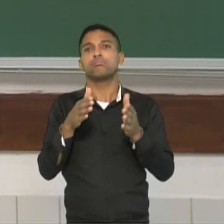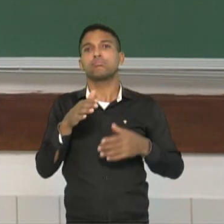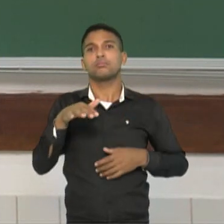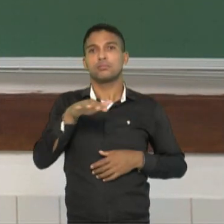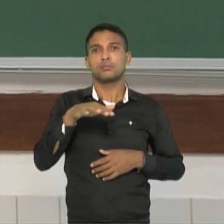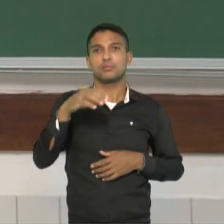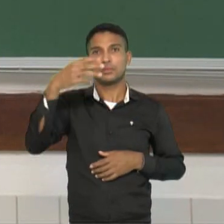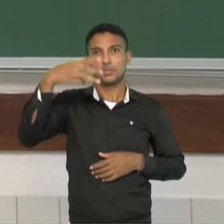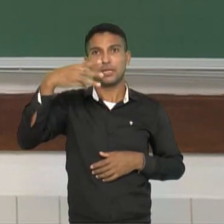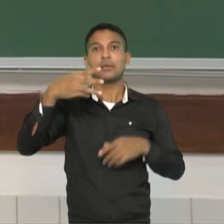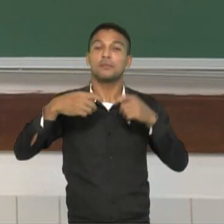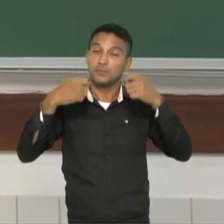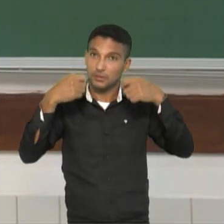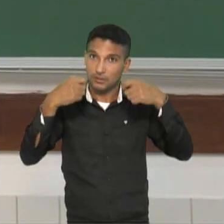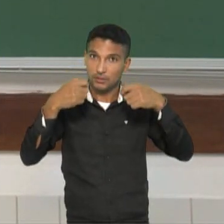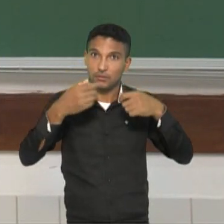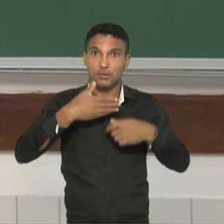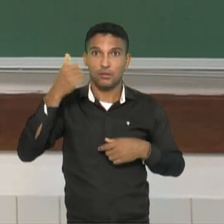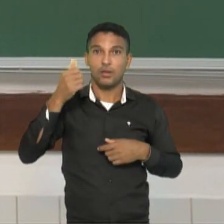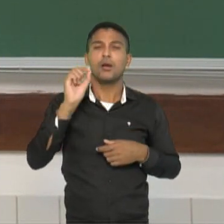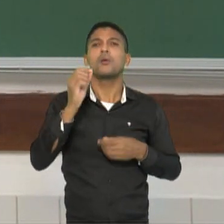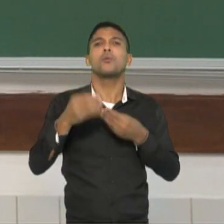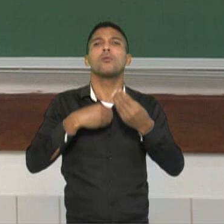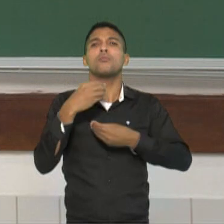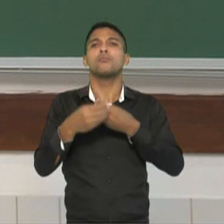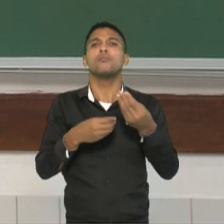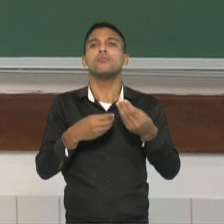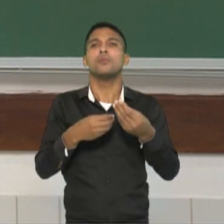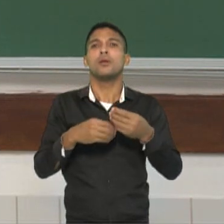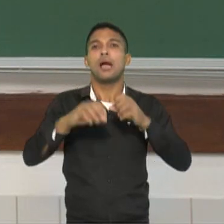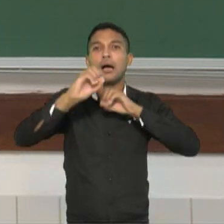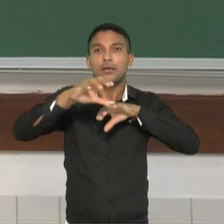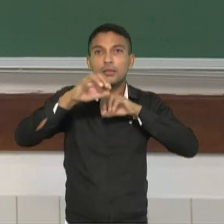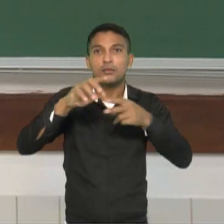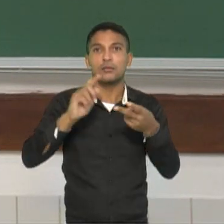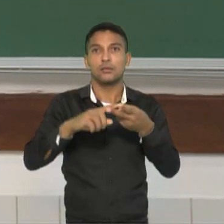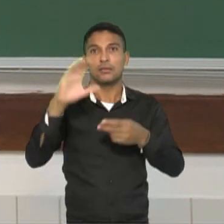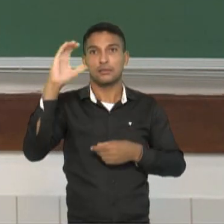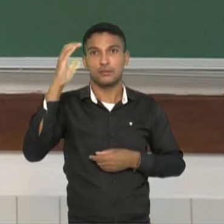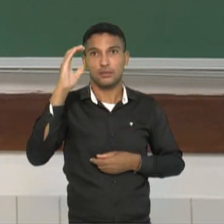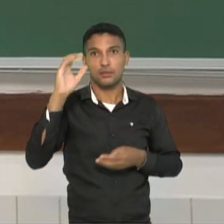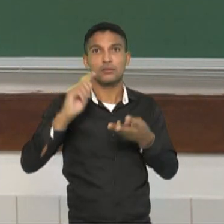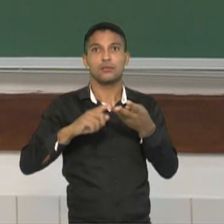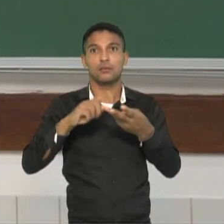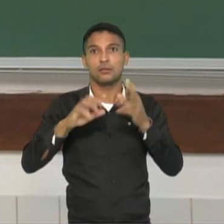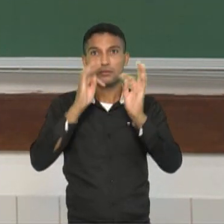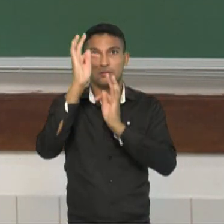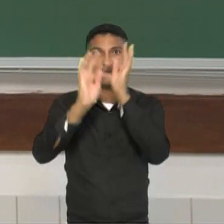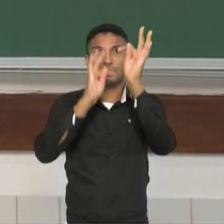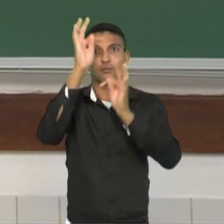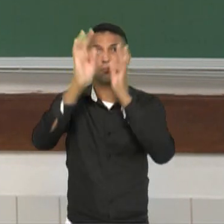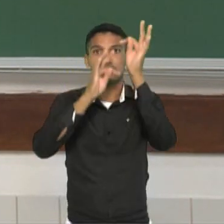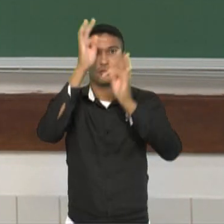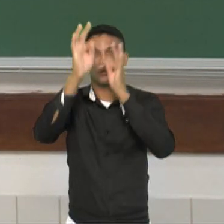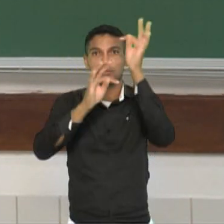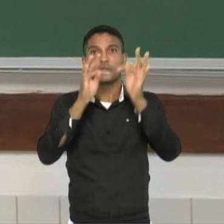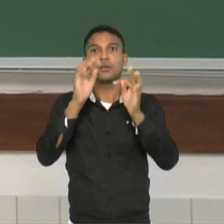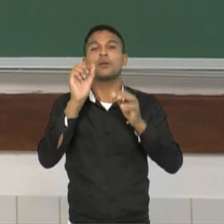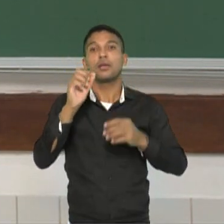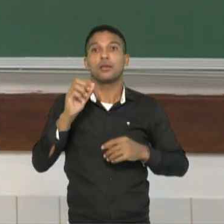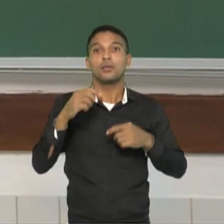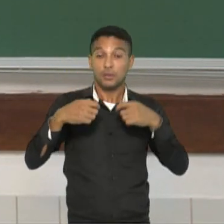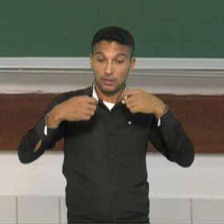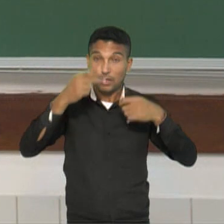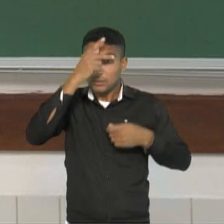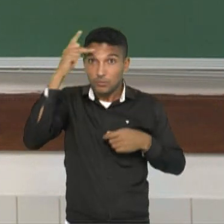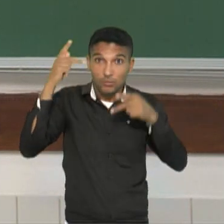Ora, desenvolvendo a educação, a ciência, a tecnologia, fazendo com que as pessoas estejam cada